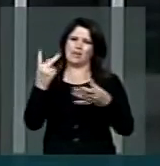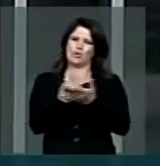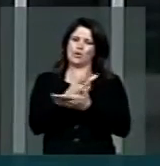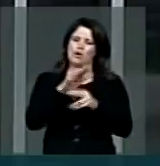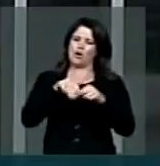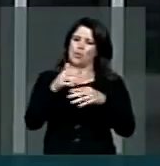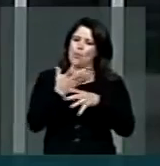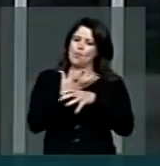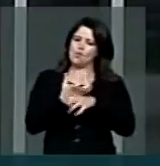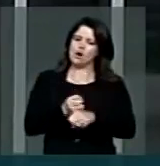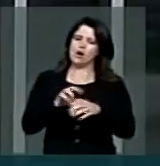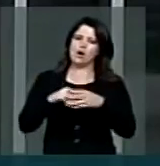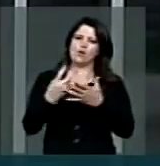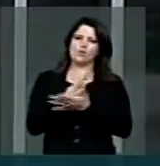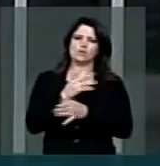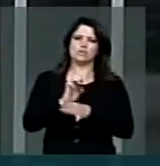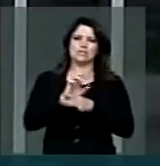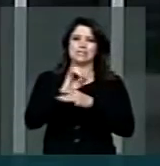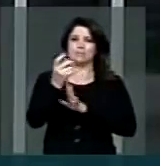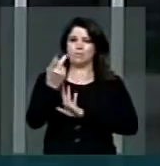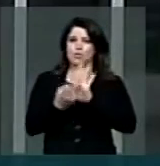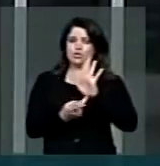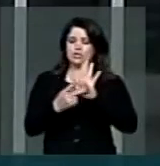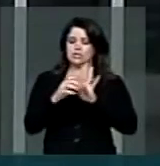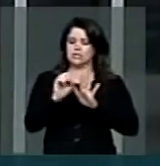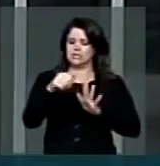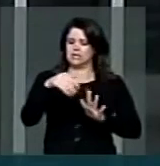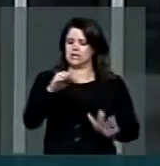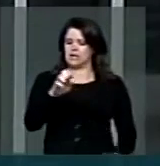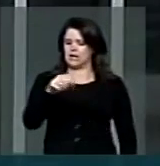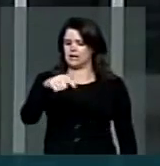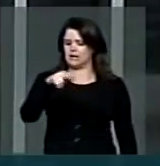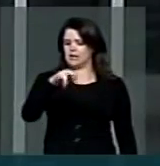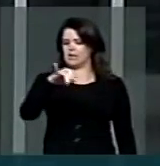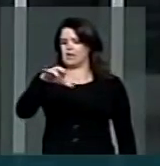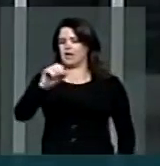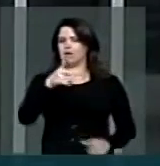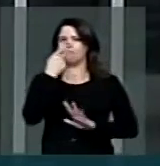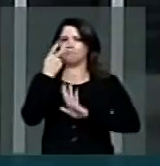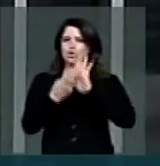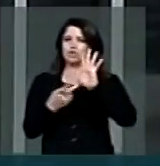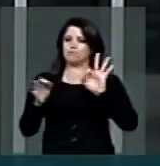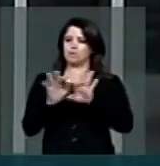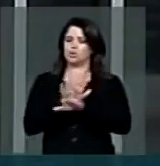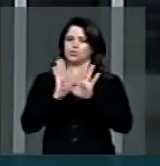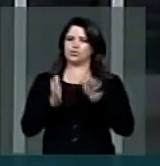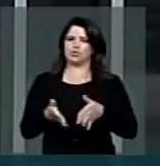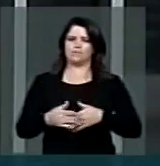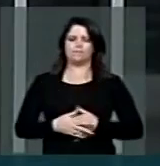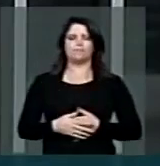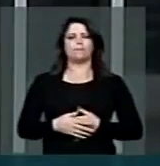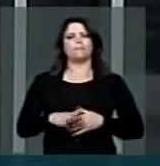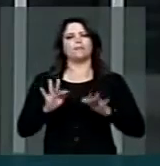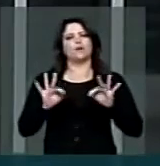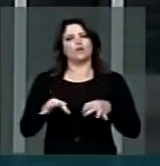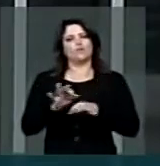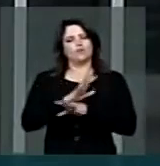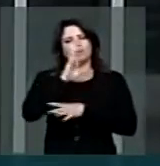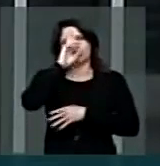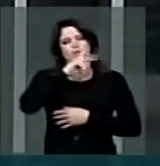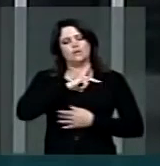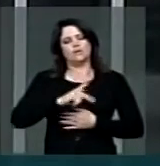seca que assola o nosso Estado, se o projeto de Santa Quitéria já estivesse em exploração. Finalizo, senhor presidente,